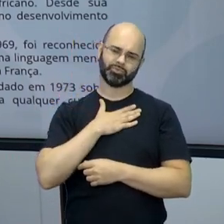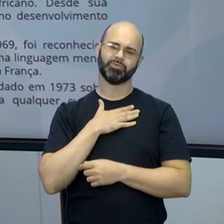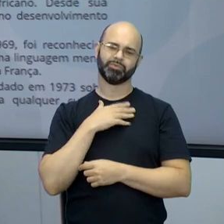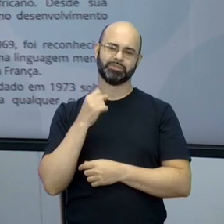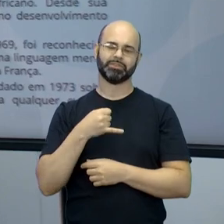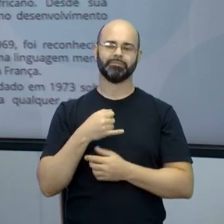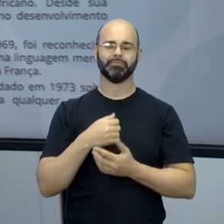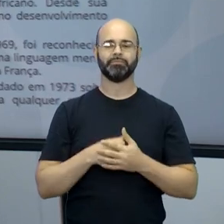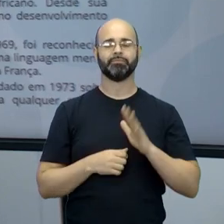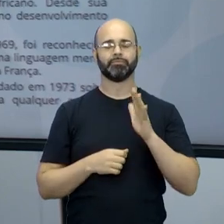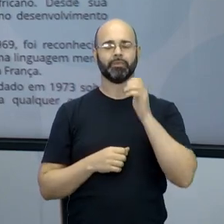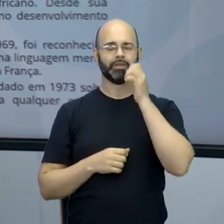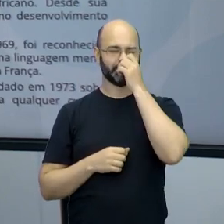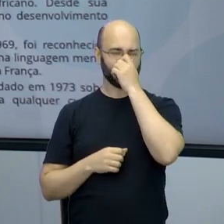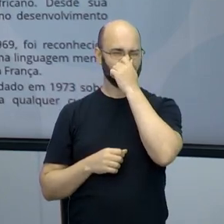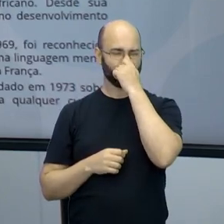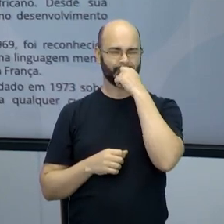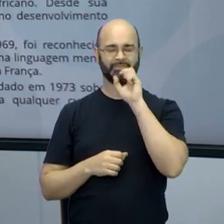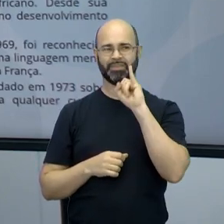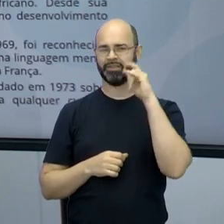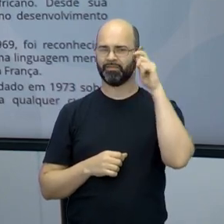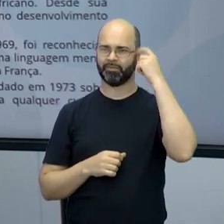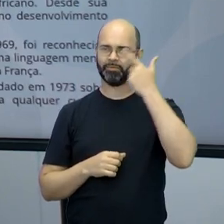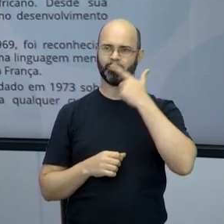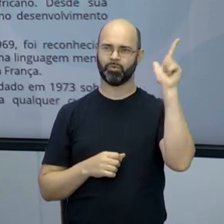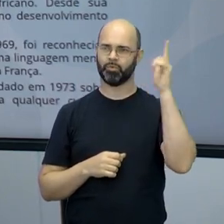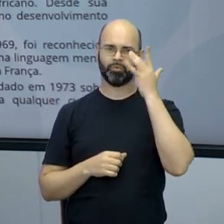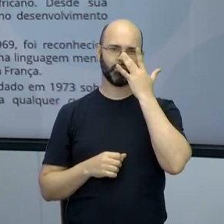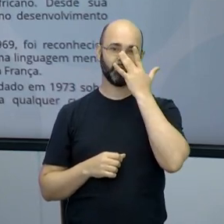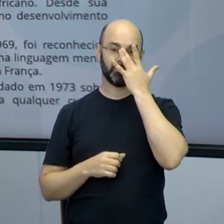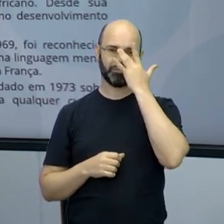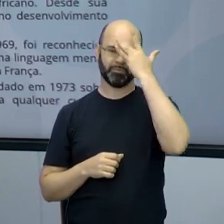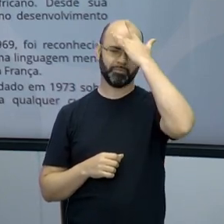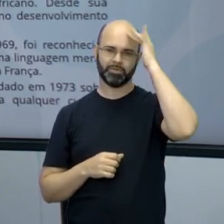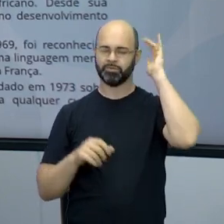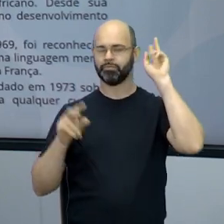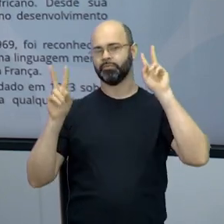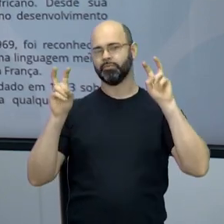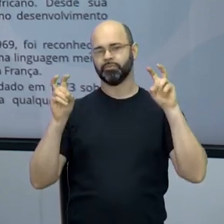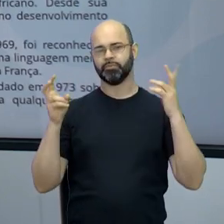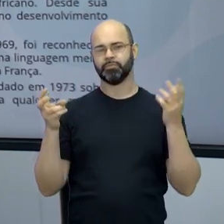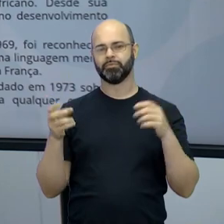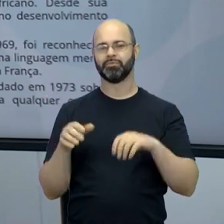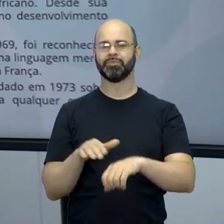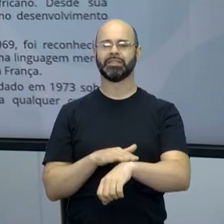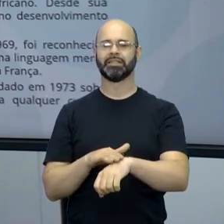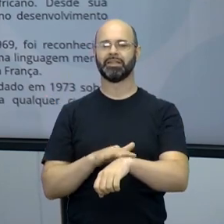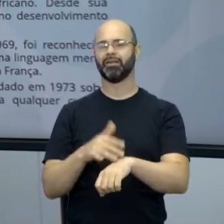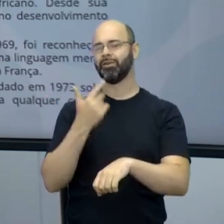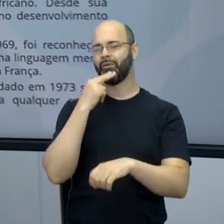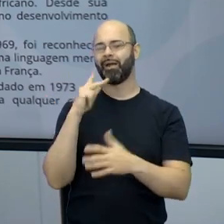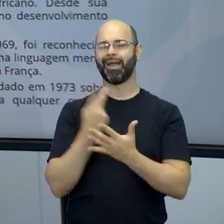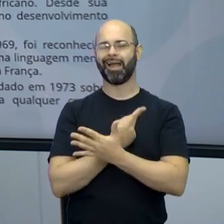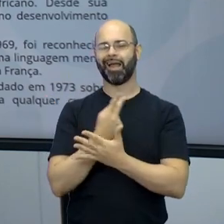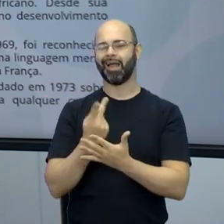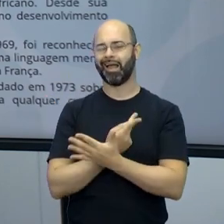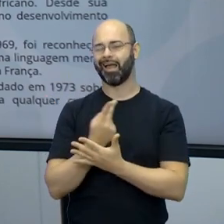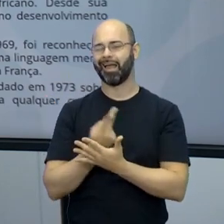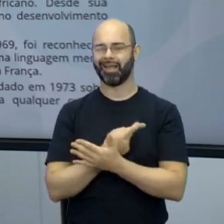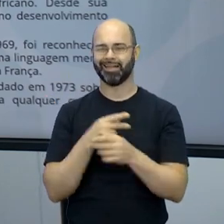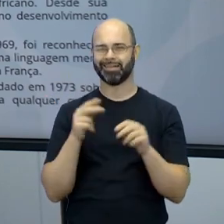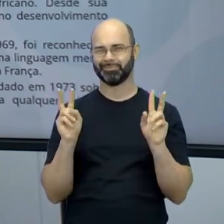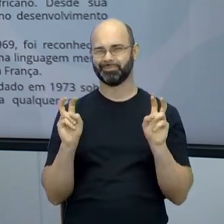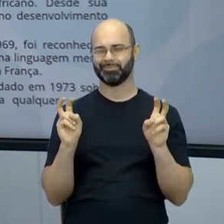um filme que fala sobre pessoas que têm, entre aspas, a cor errada, uma sociedade que